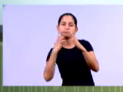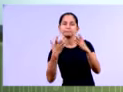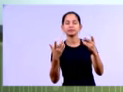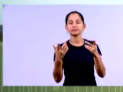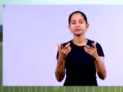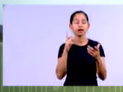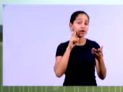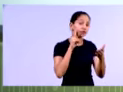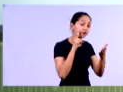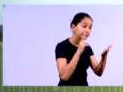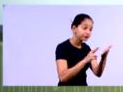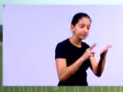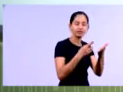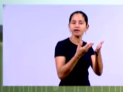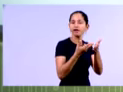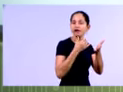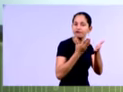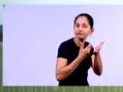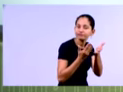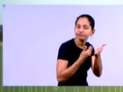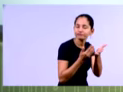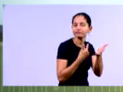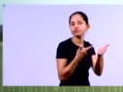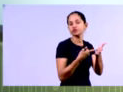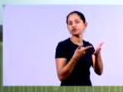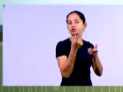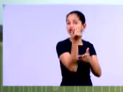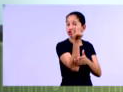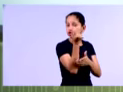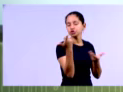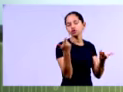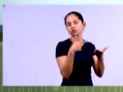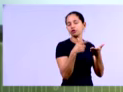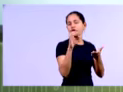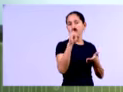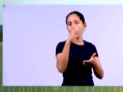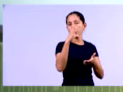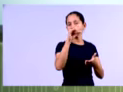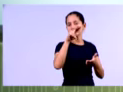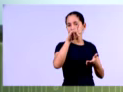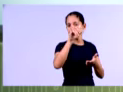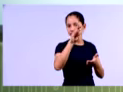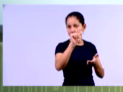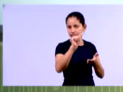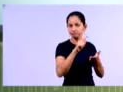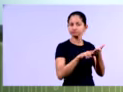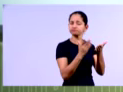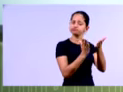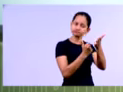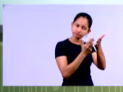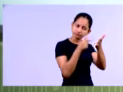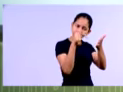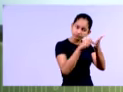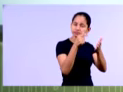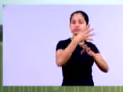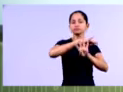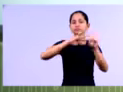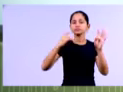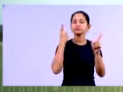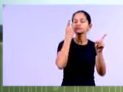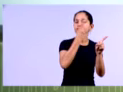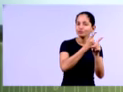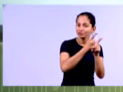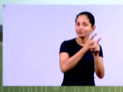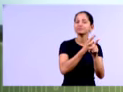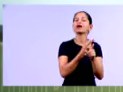revista, uma revista qualquer de economia. Então, lá tinha um balanço patrimonial de uma empresa, dos